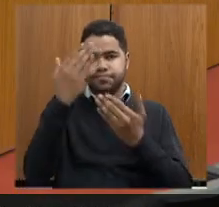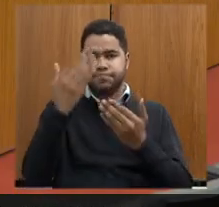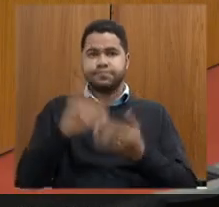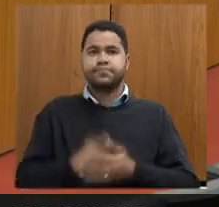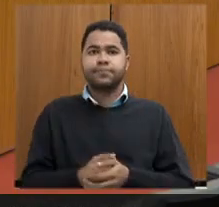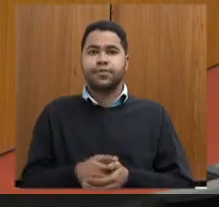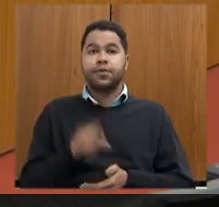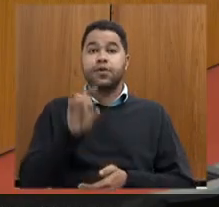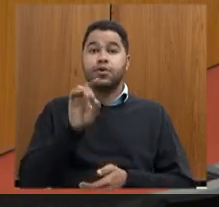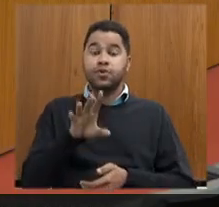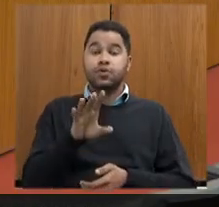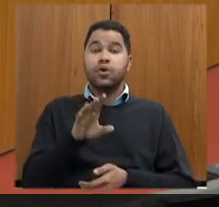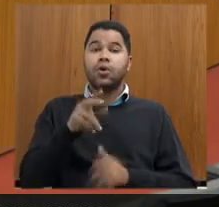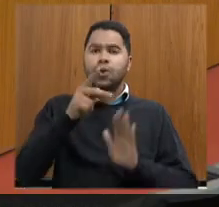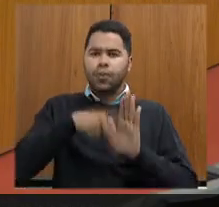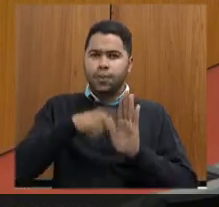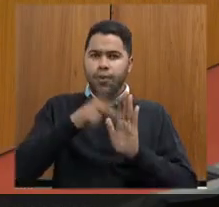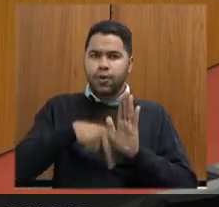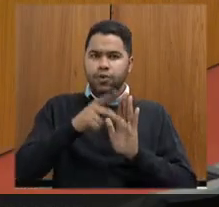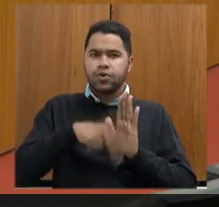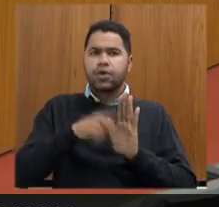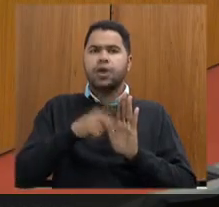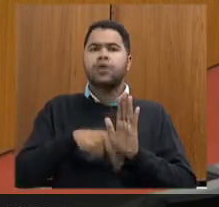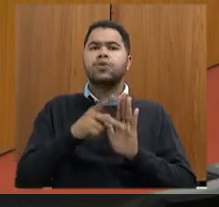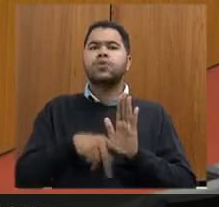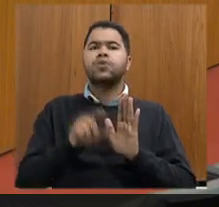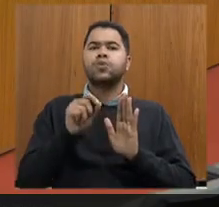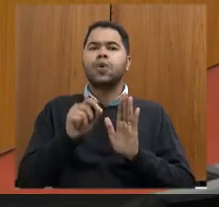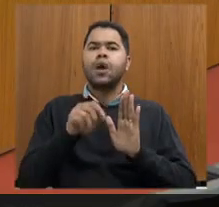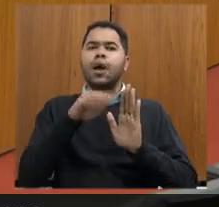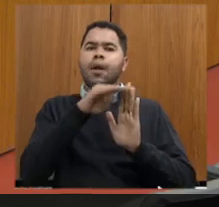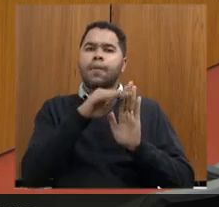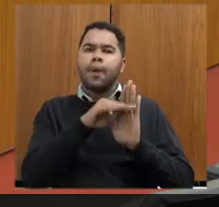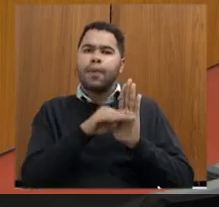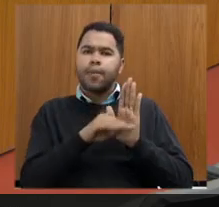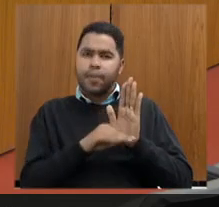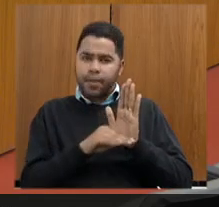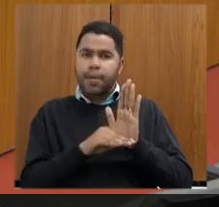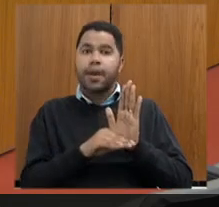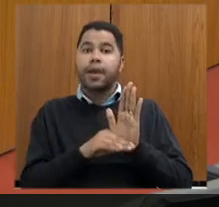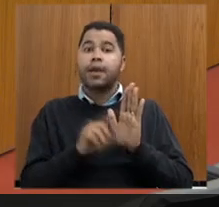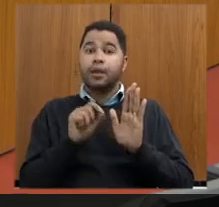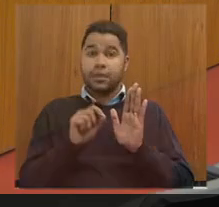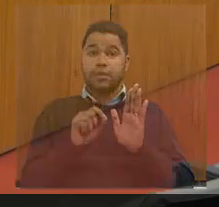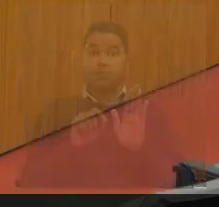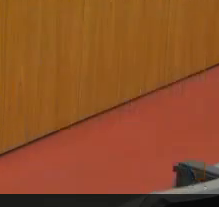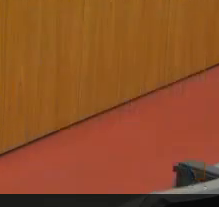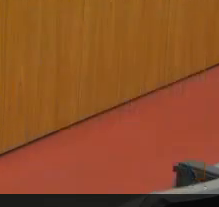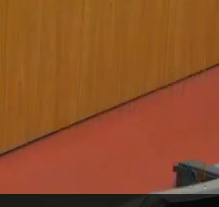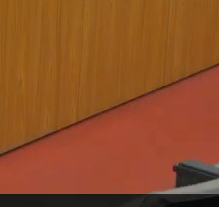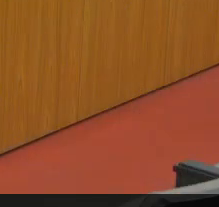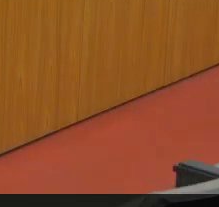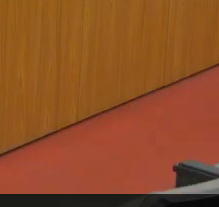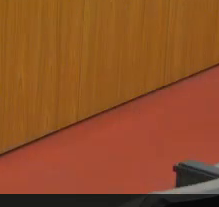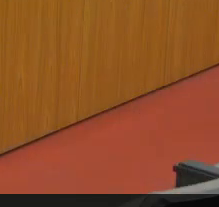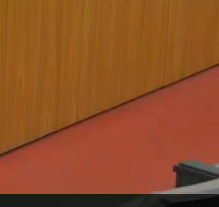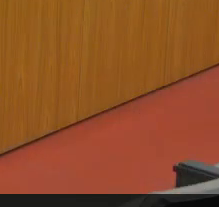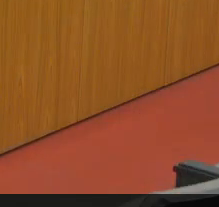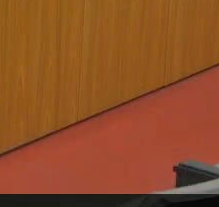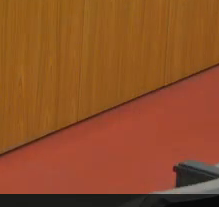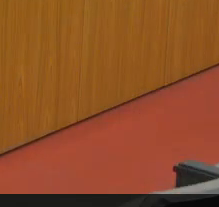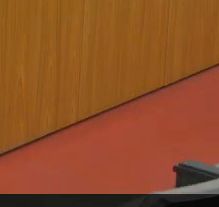o projeto que foi protocolado que foi colocado como projeto